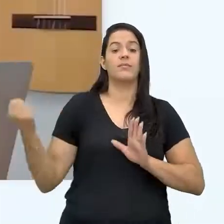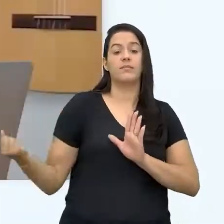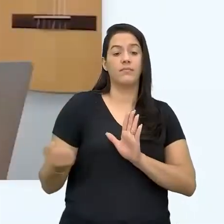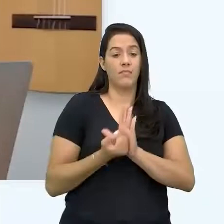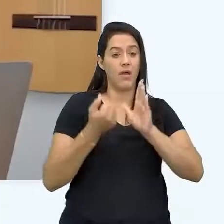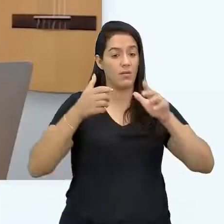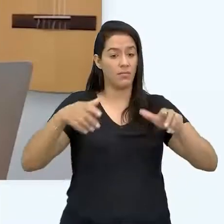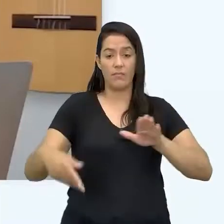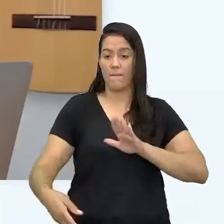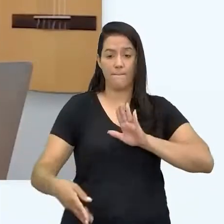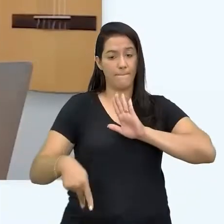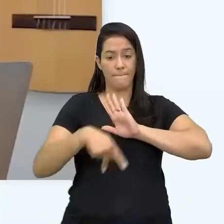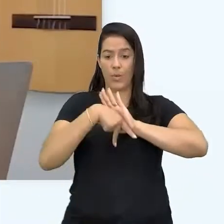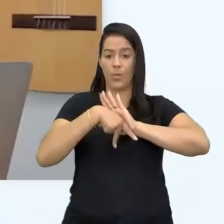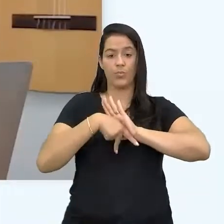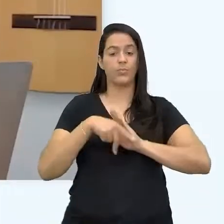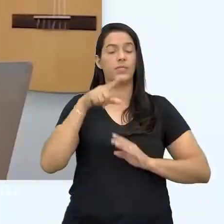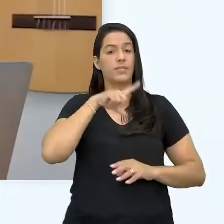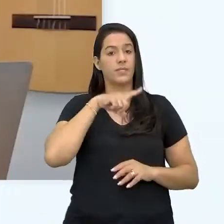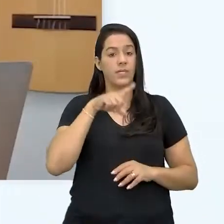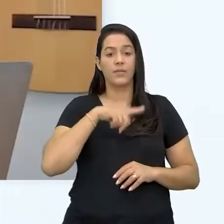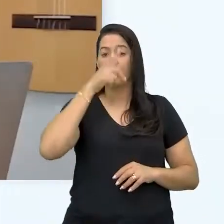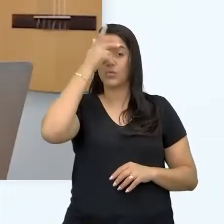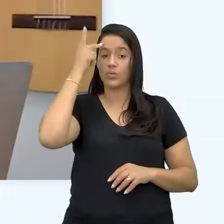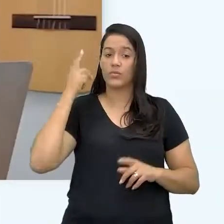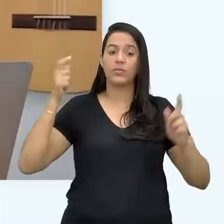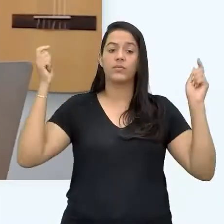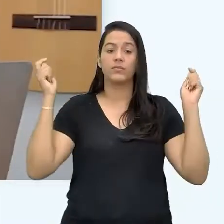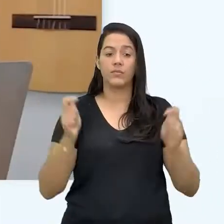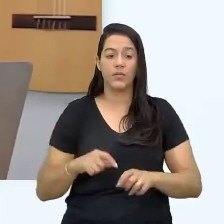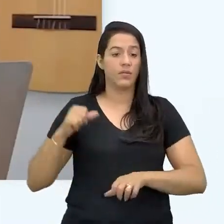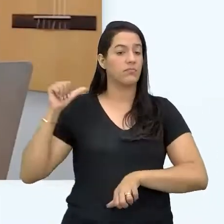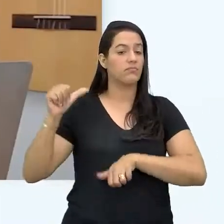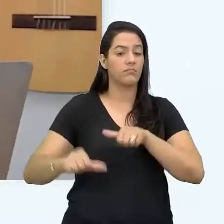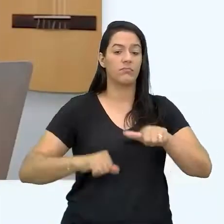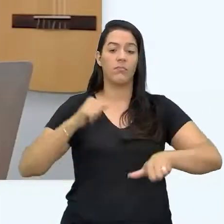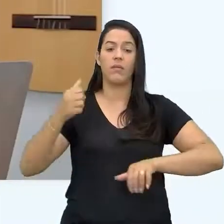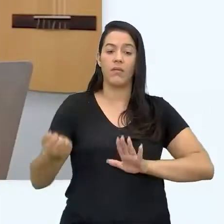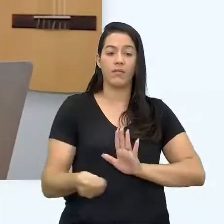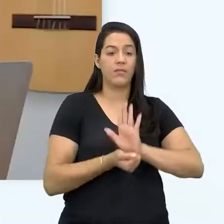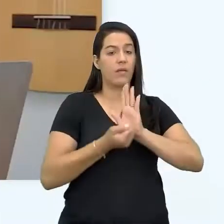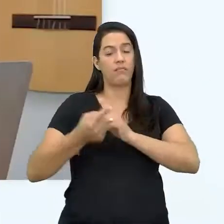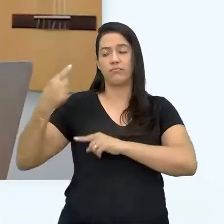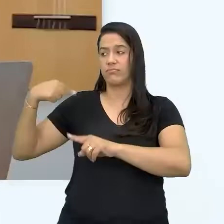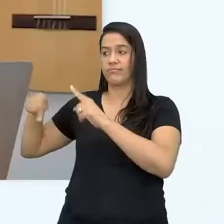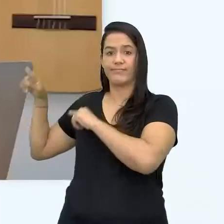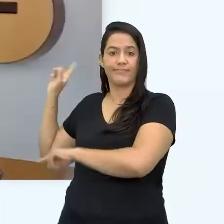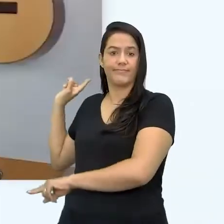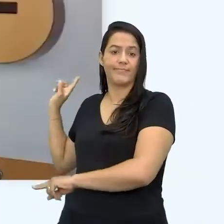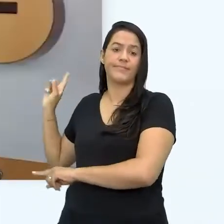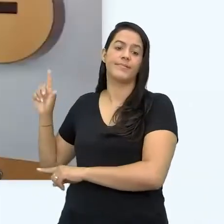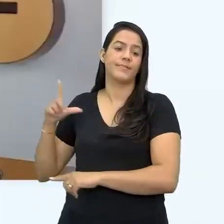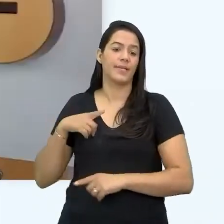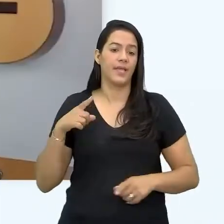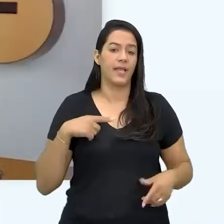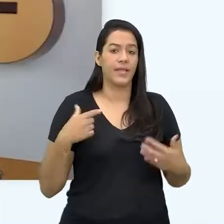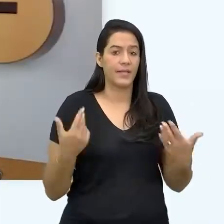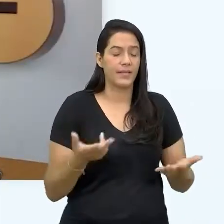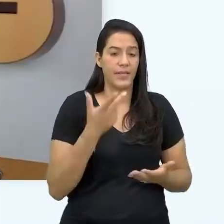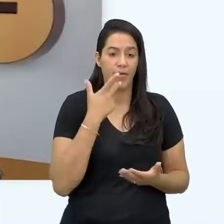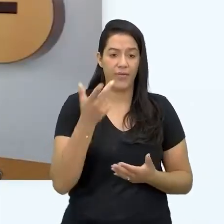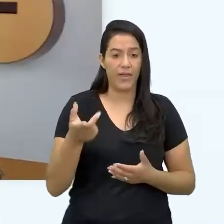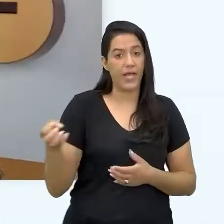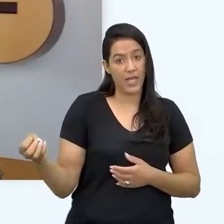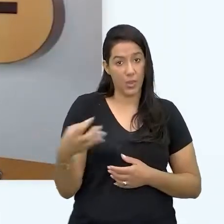de si mesmas. tantos exemplos de pessoas que conseguem se tornar marcas. Só que isso acontece desde lá atrás, gente. Então não dá pra dizer que